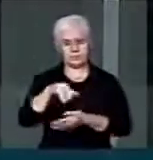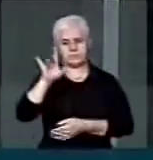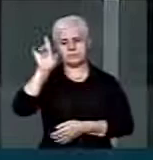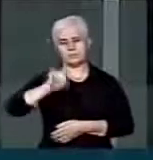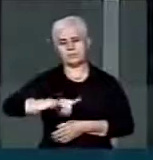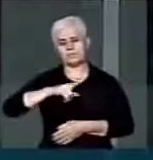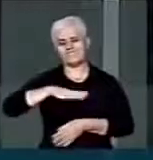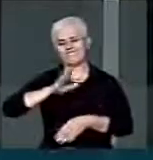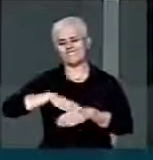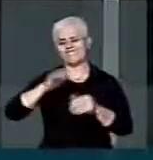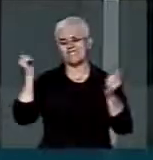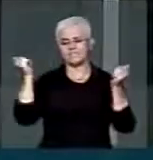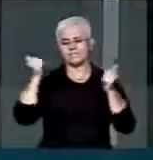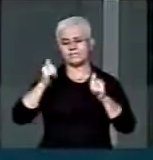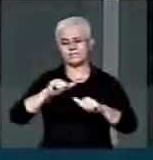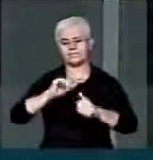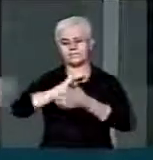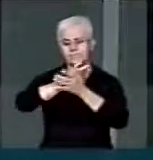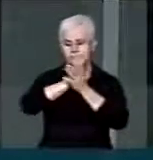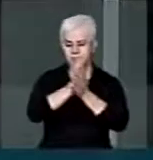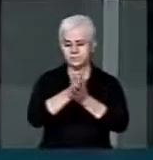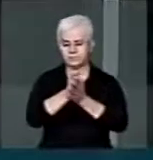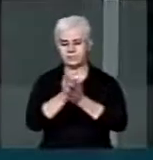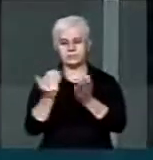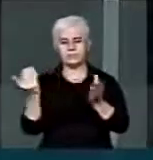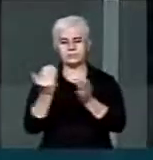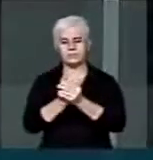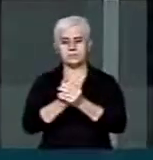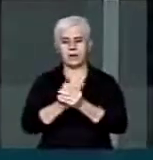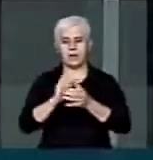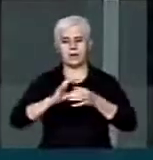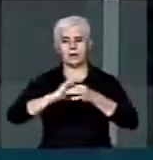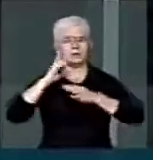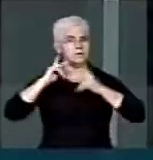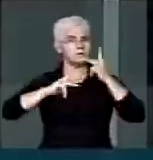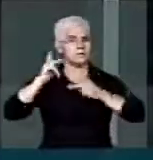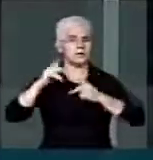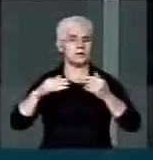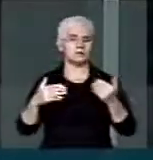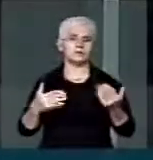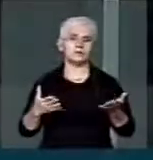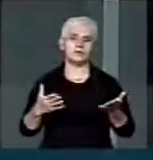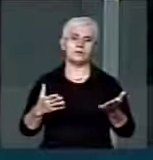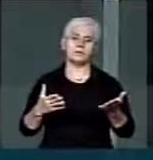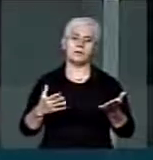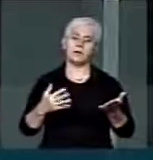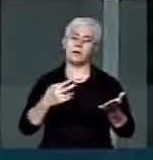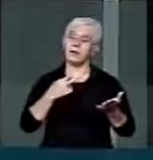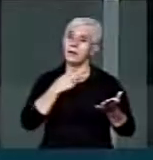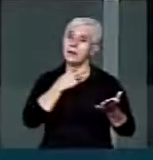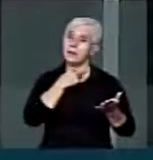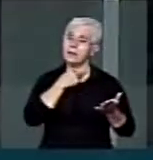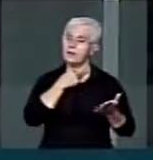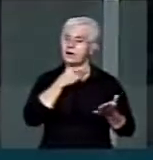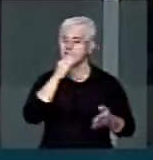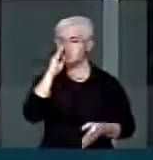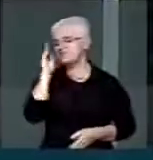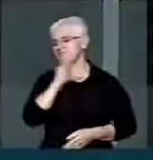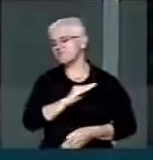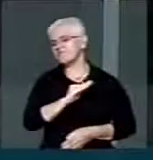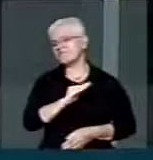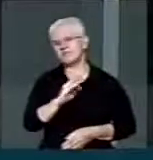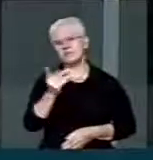mais gravemente intervém na esfera das liberdades públicas, ele não pode e não deve ser vulgarizado.